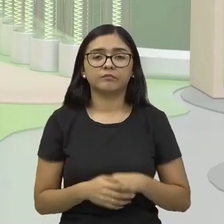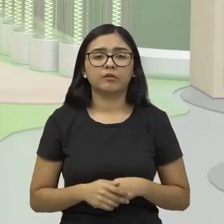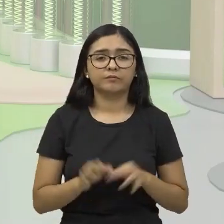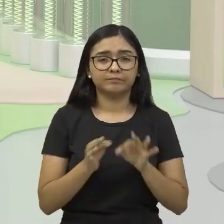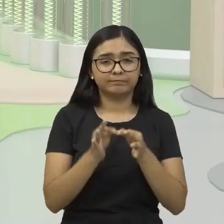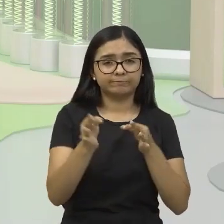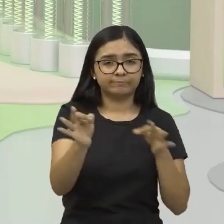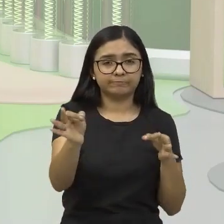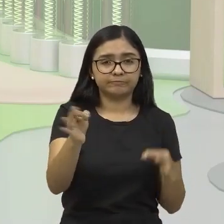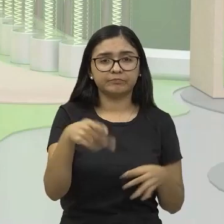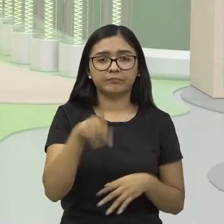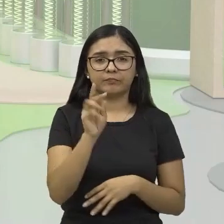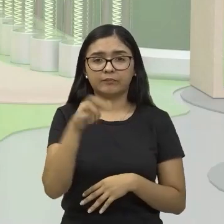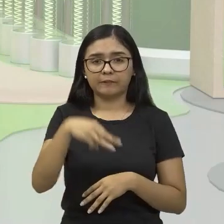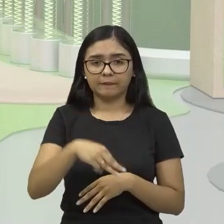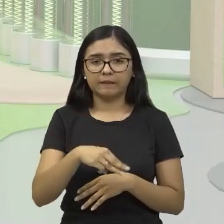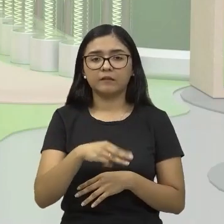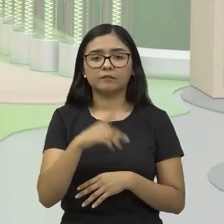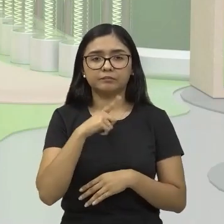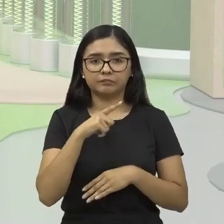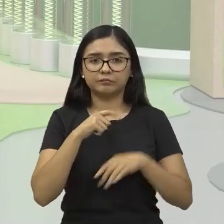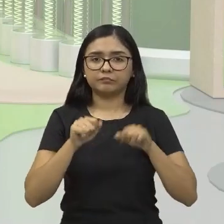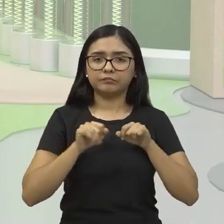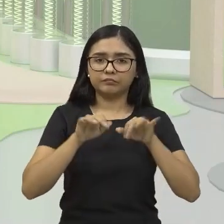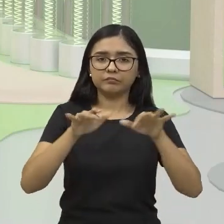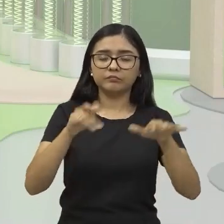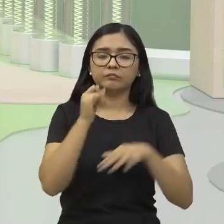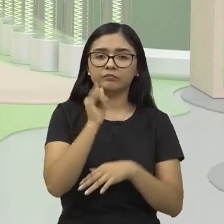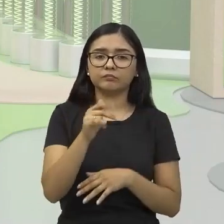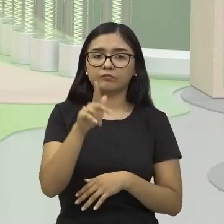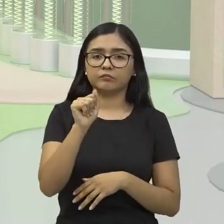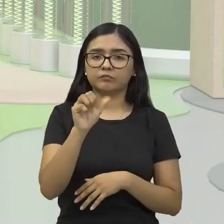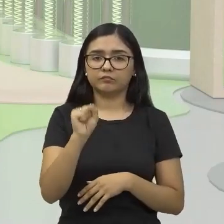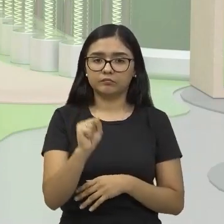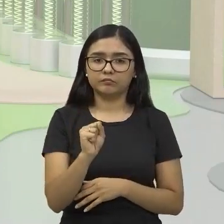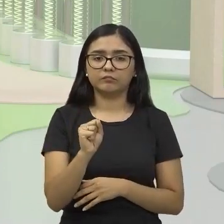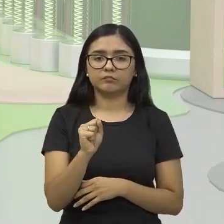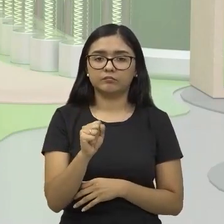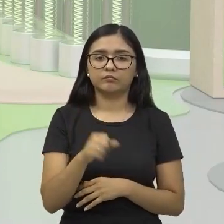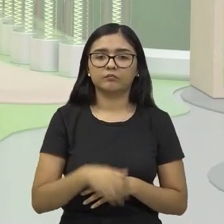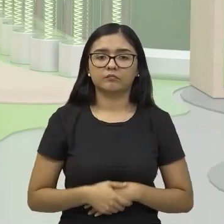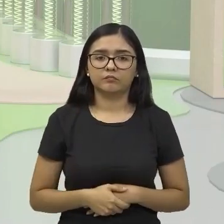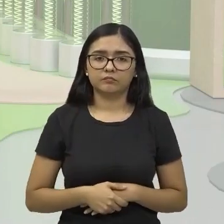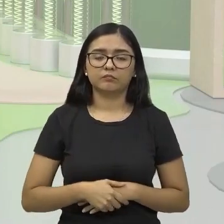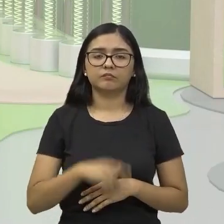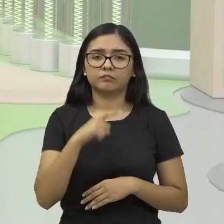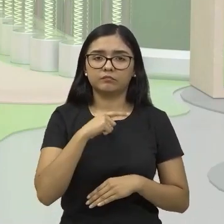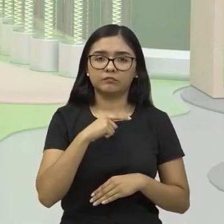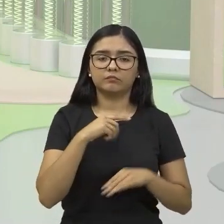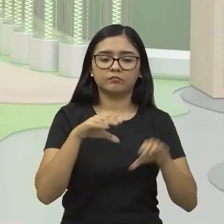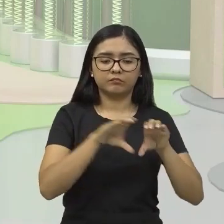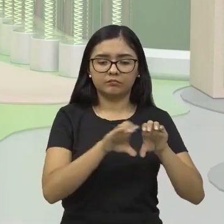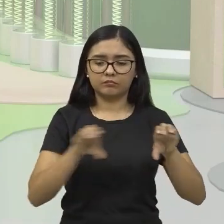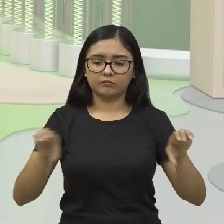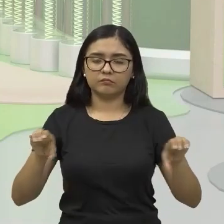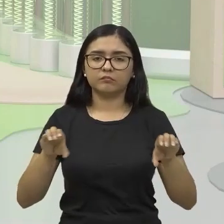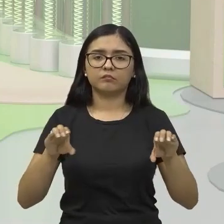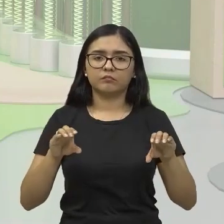quilômetros, né, que são aí distribuídos, em que esse gás natural, ele é levado, né, até as